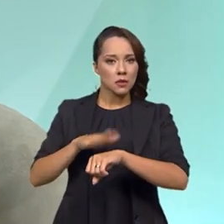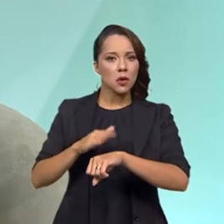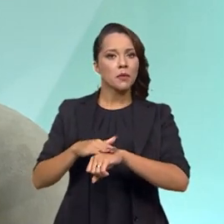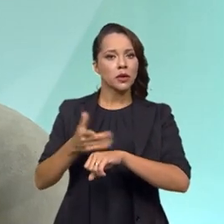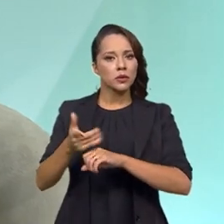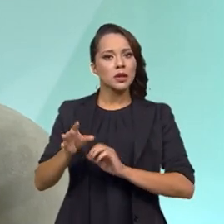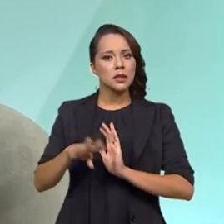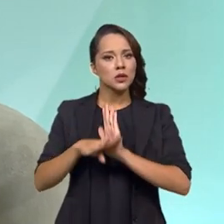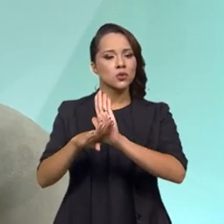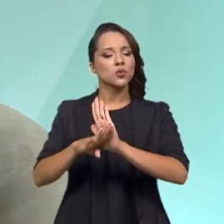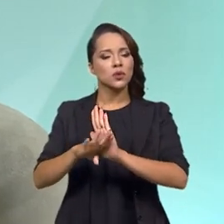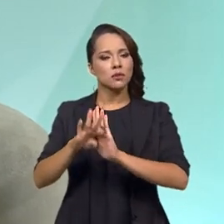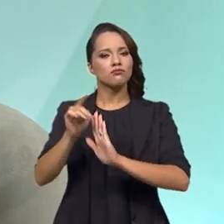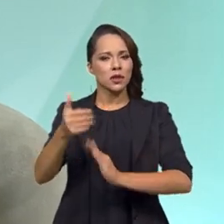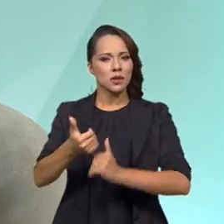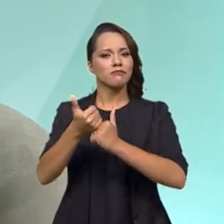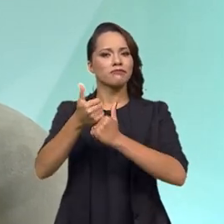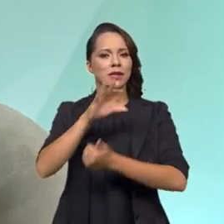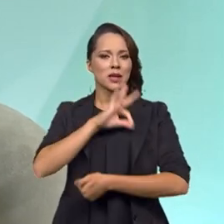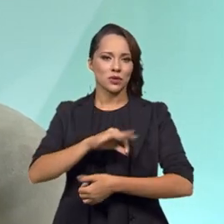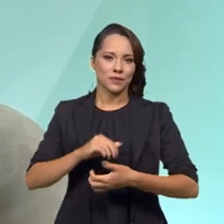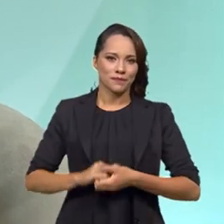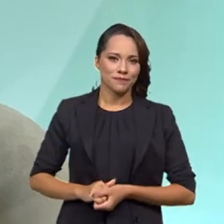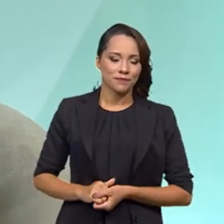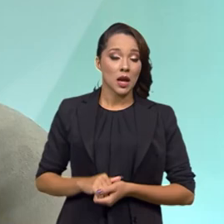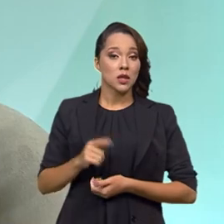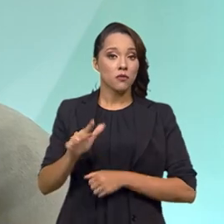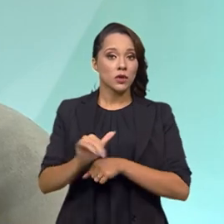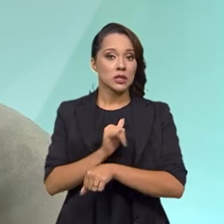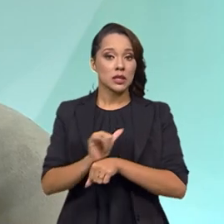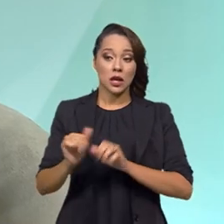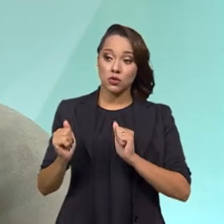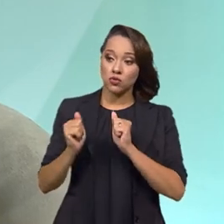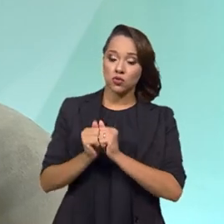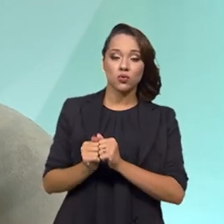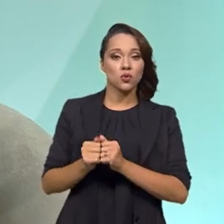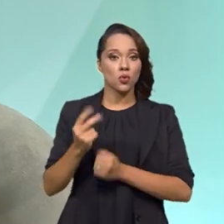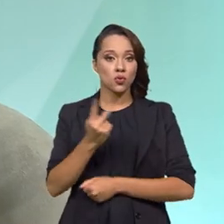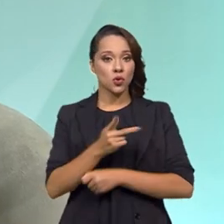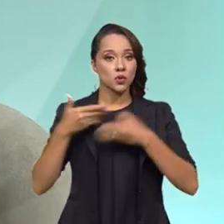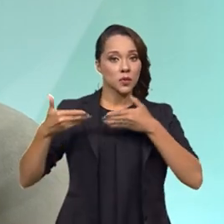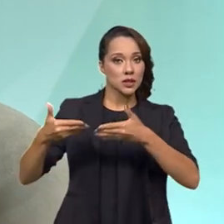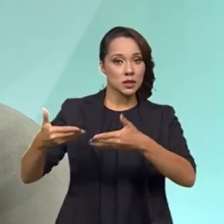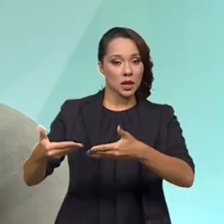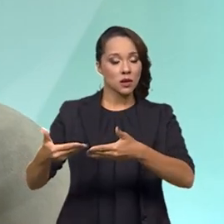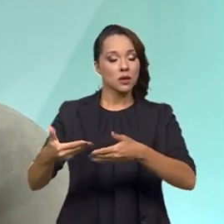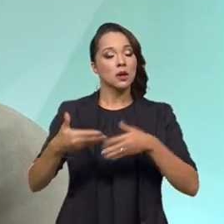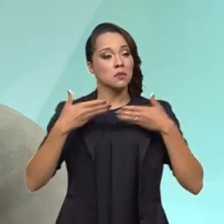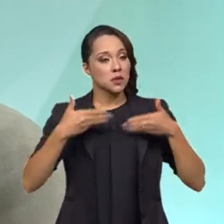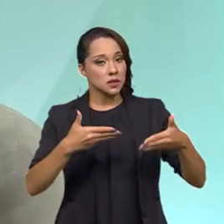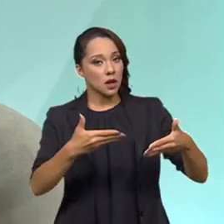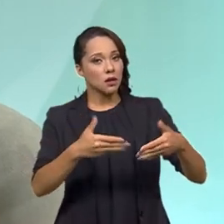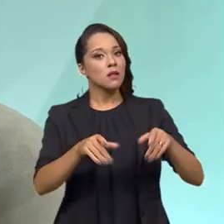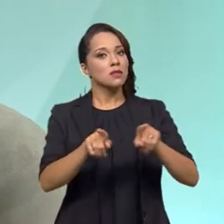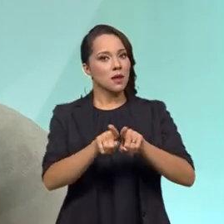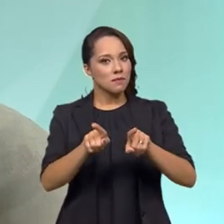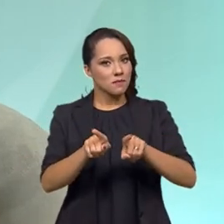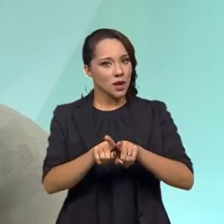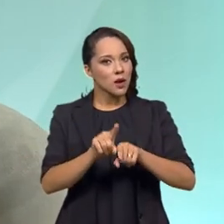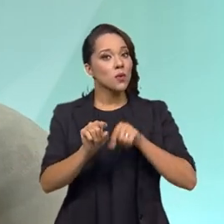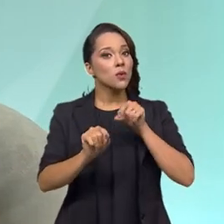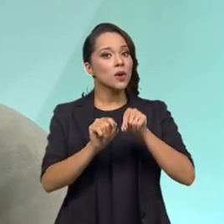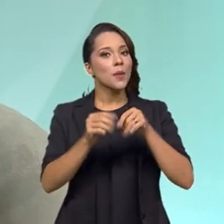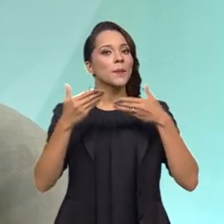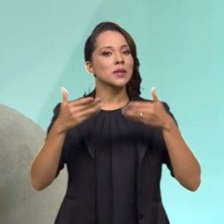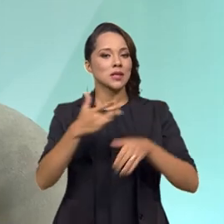desse auxílio. Então, foi uma ação conjunta com os dois ministérios, além do Ministério da Saúde, com distribuição vasta